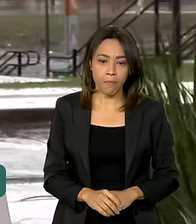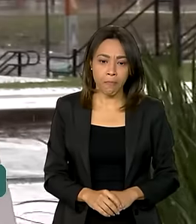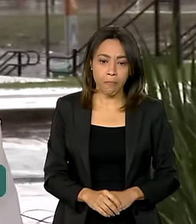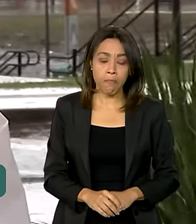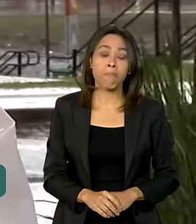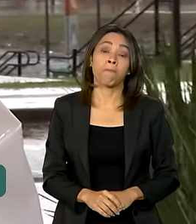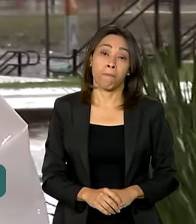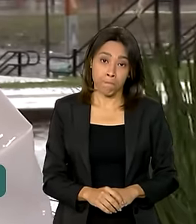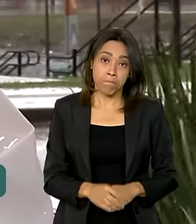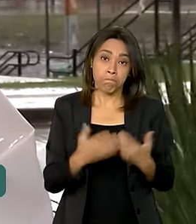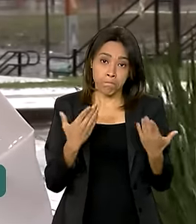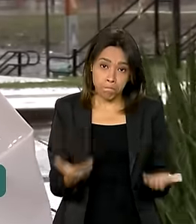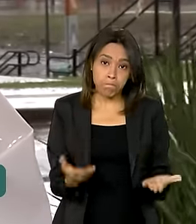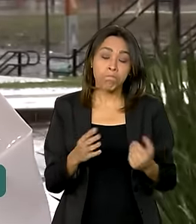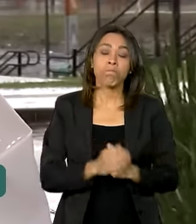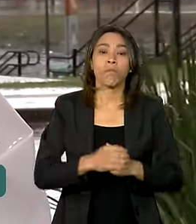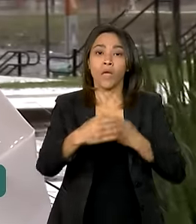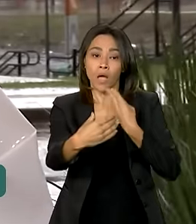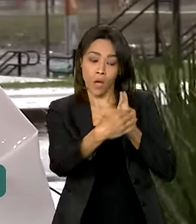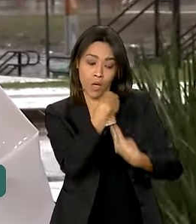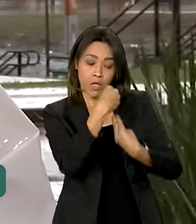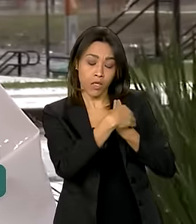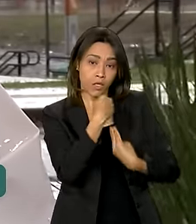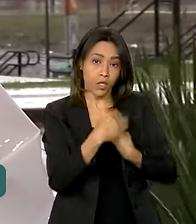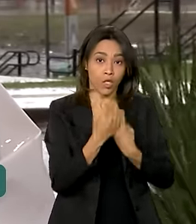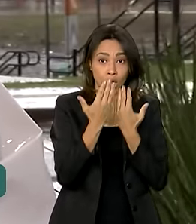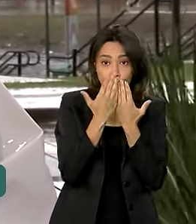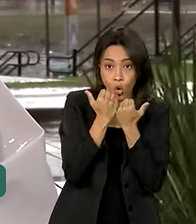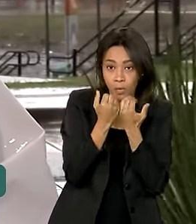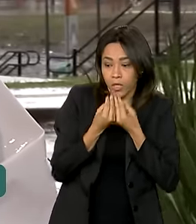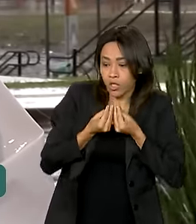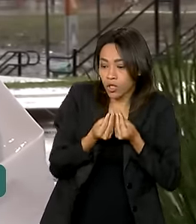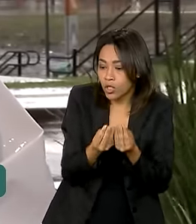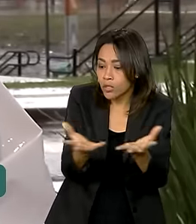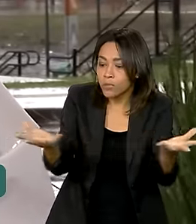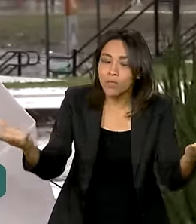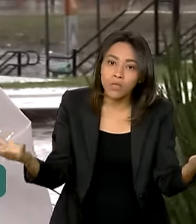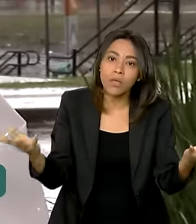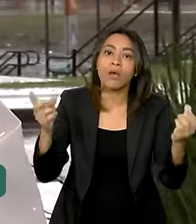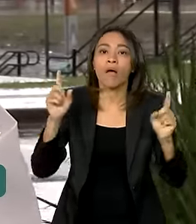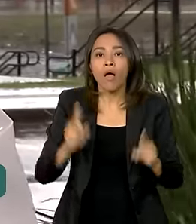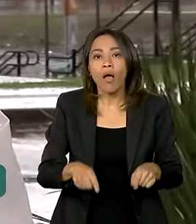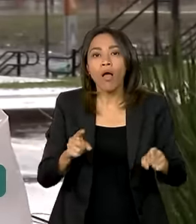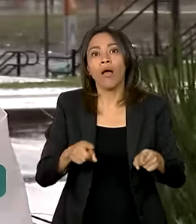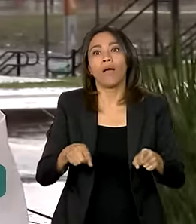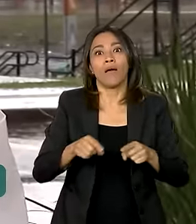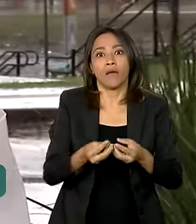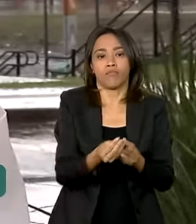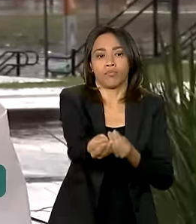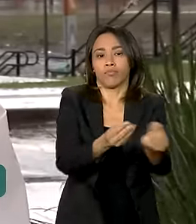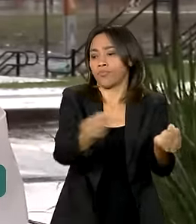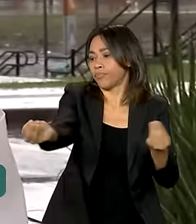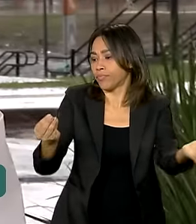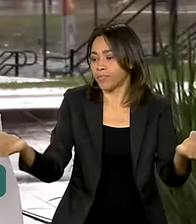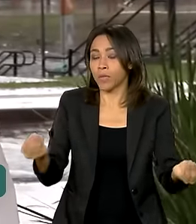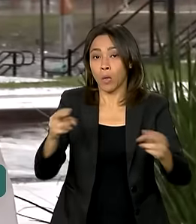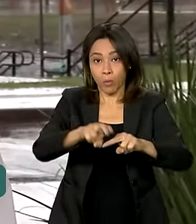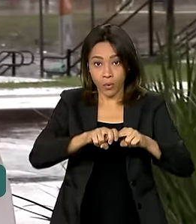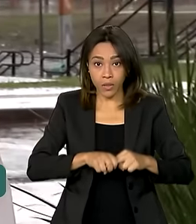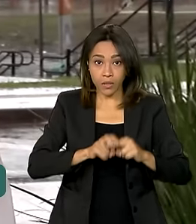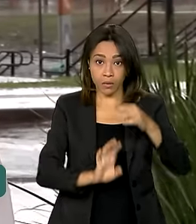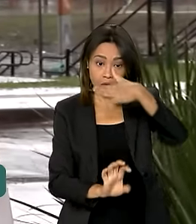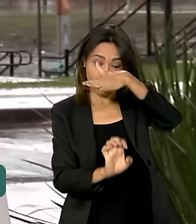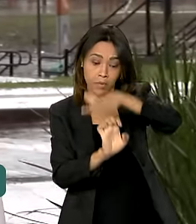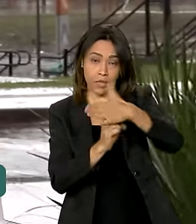Pois é, Vanessa, a orientação é que a distribuição de alimentos e medicamentos seja feita de forma descentralizada. Por isso, os Correios